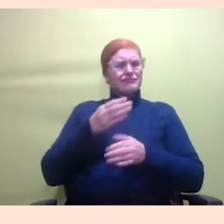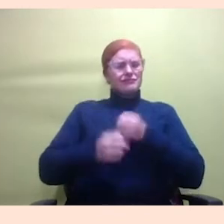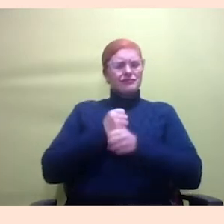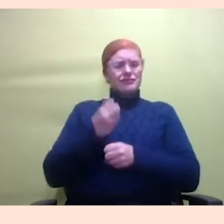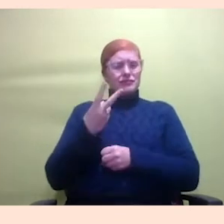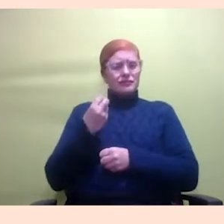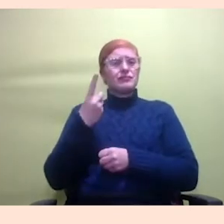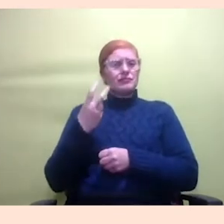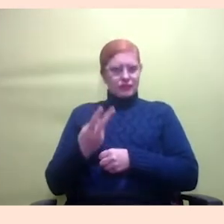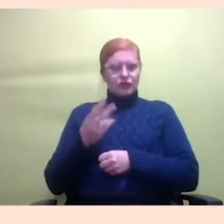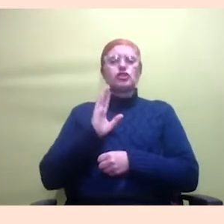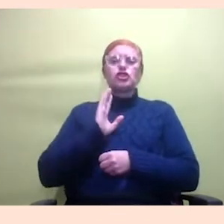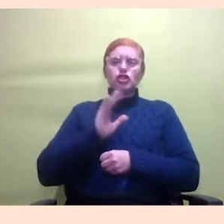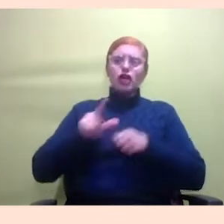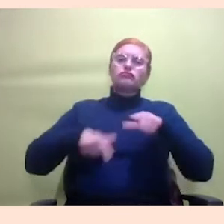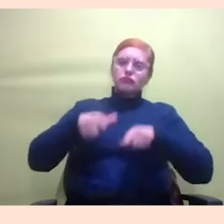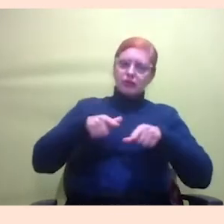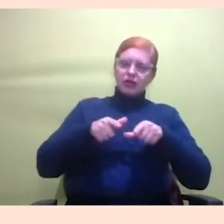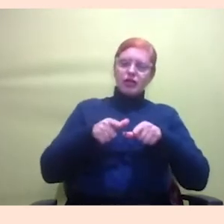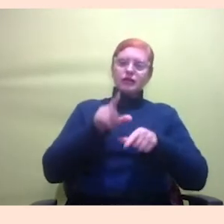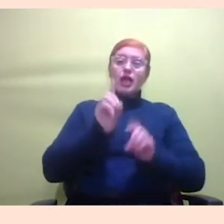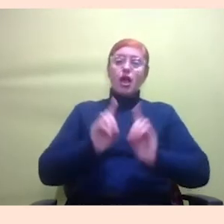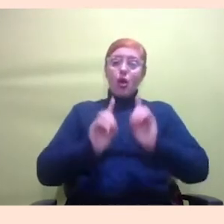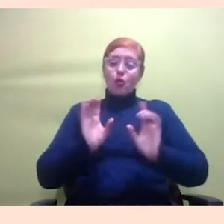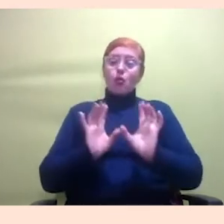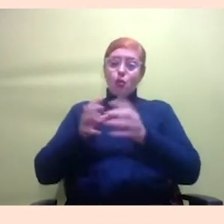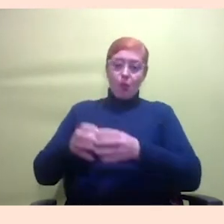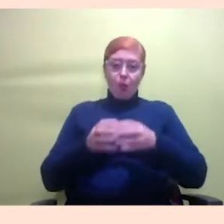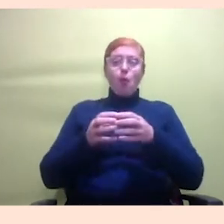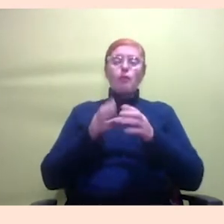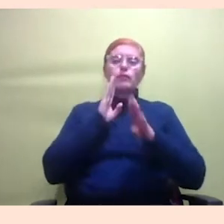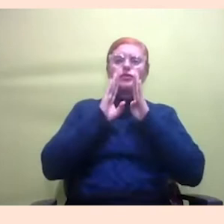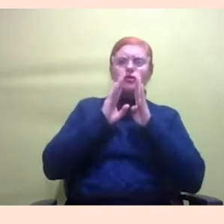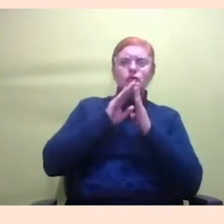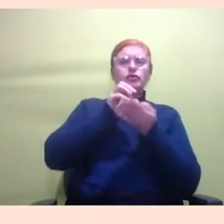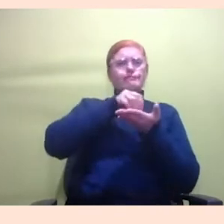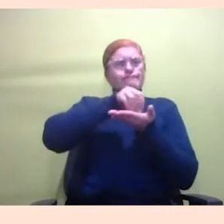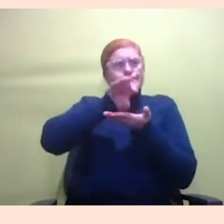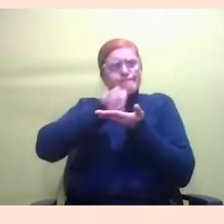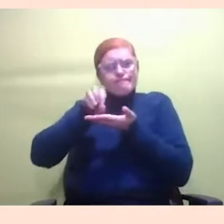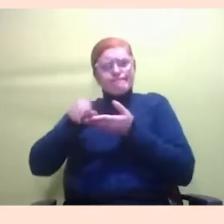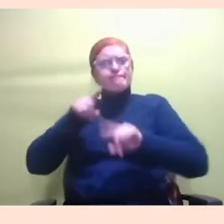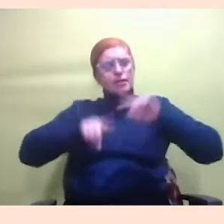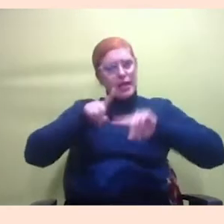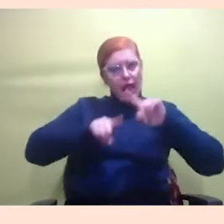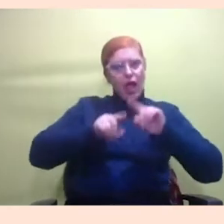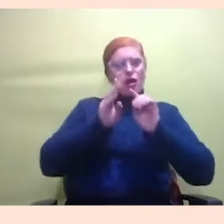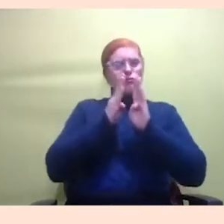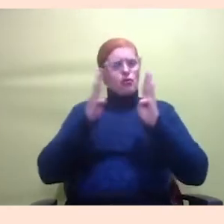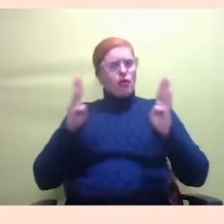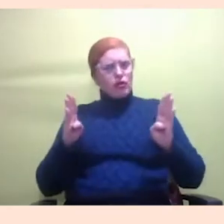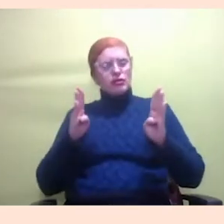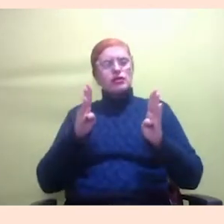trabalhava, assim, em alguns grupos de Facebook, mandando material e bibliografia, até que a gente decidiu fazer uma coisa mais